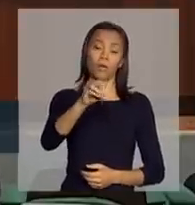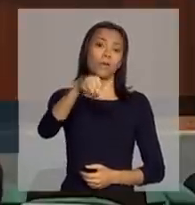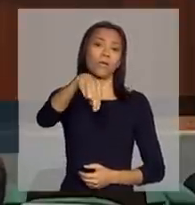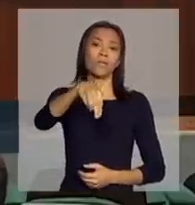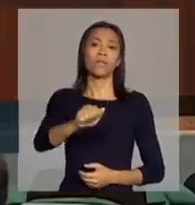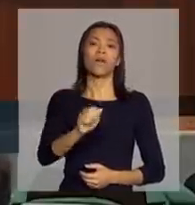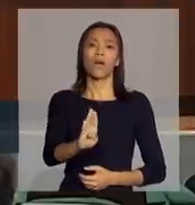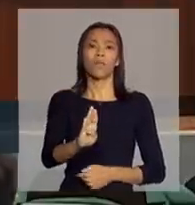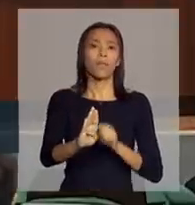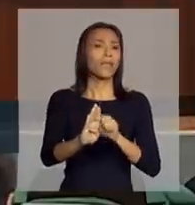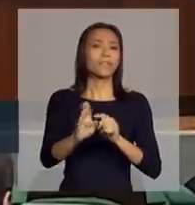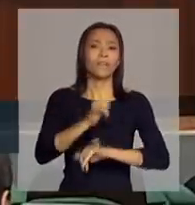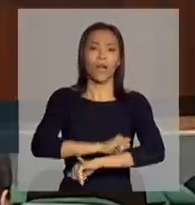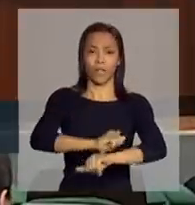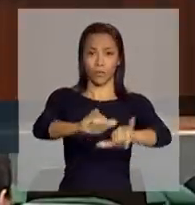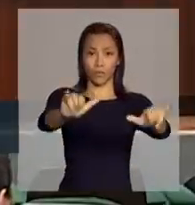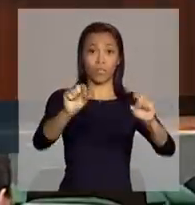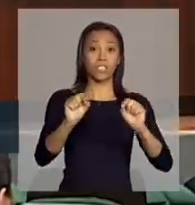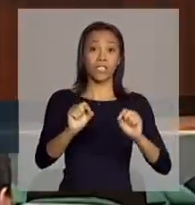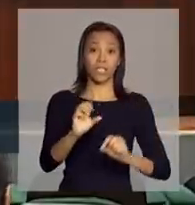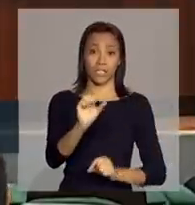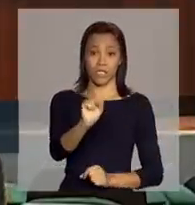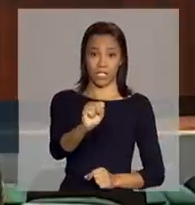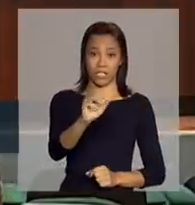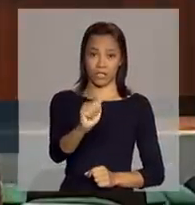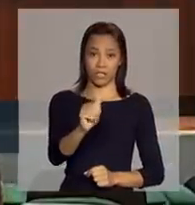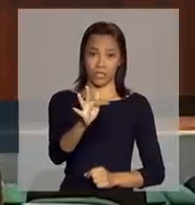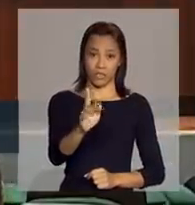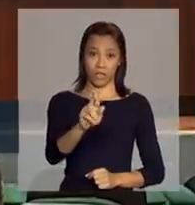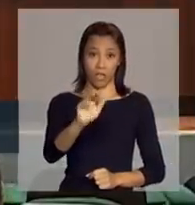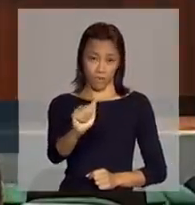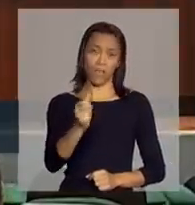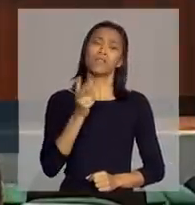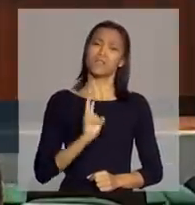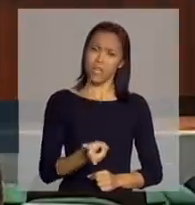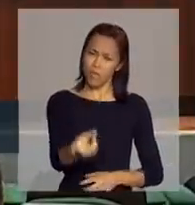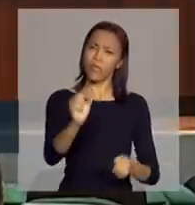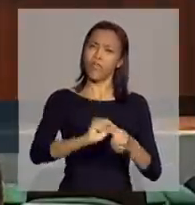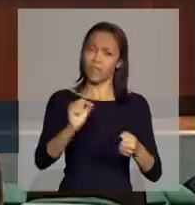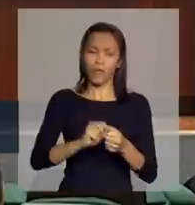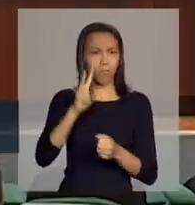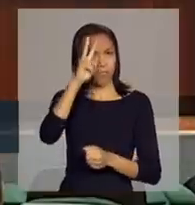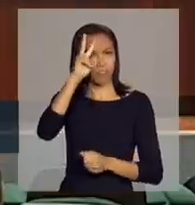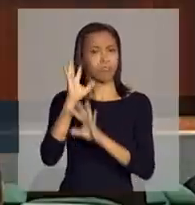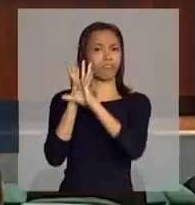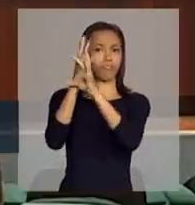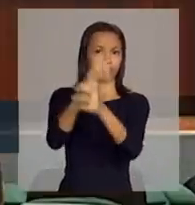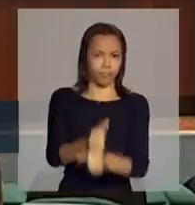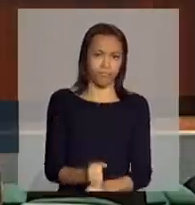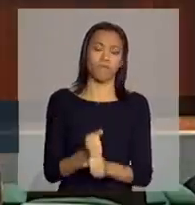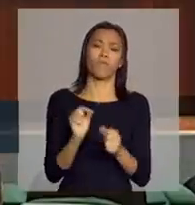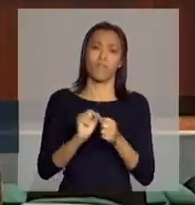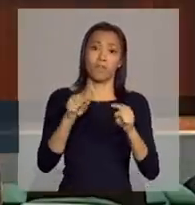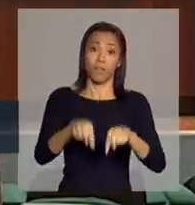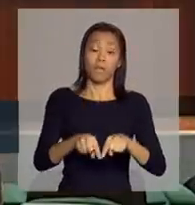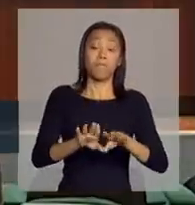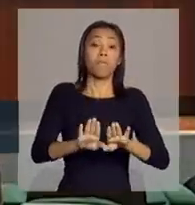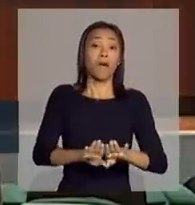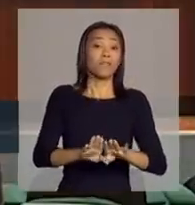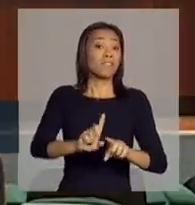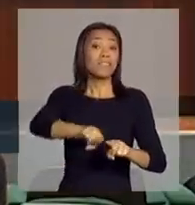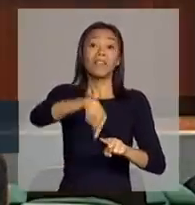esse anúncio de safra, historicamente, Neri, sempre foi feito aqui na empresa, e, em certo momento, ele passou